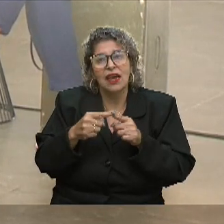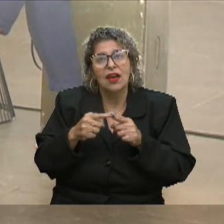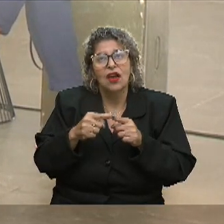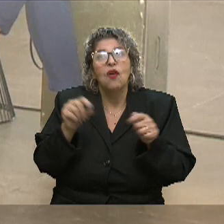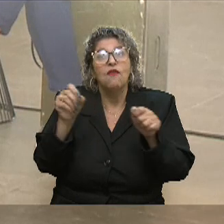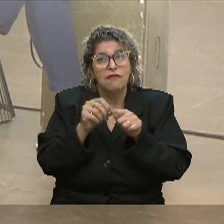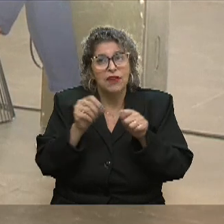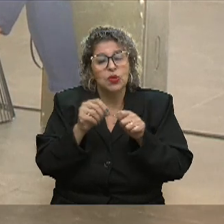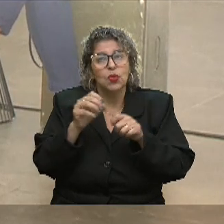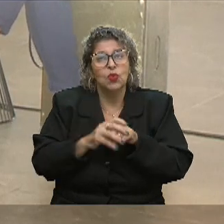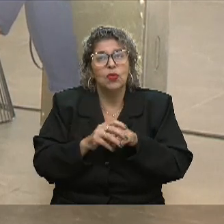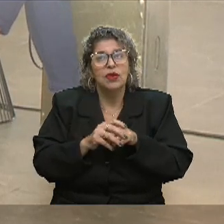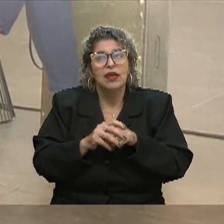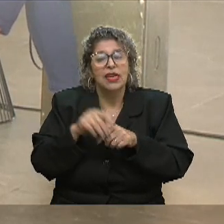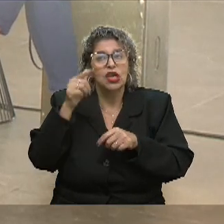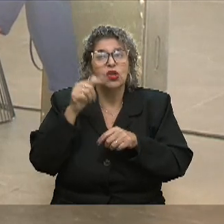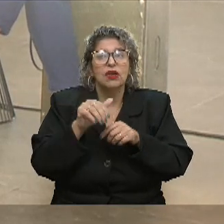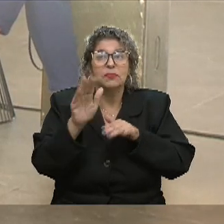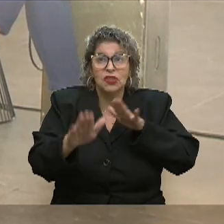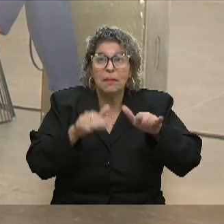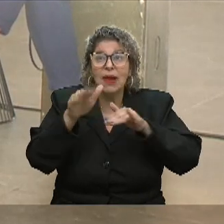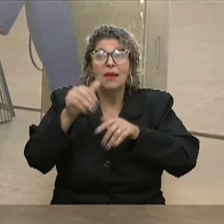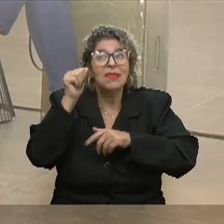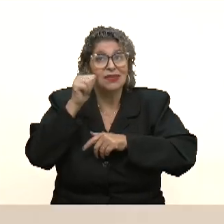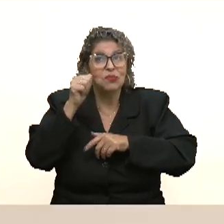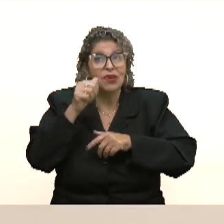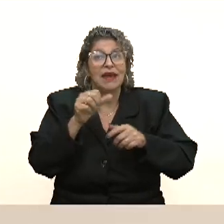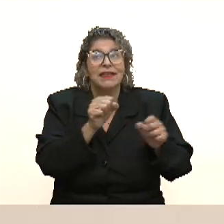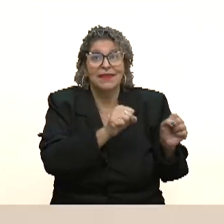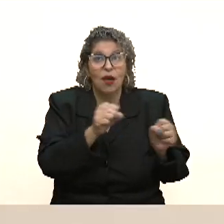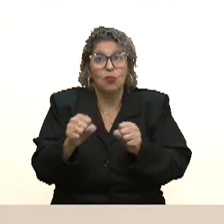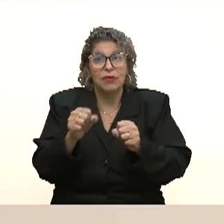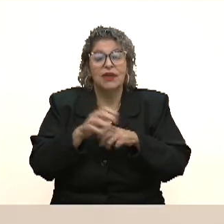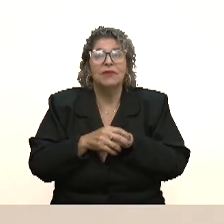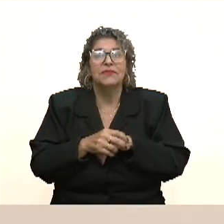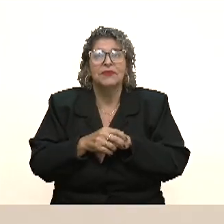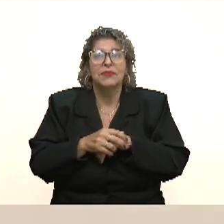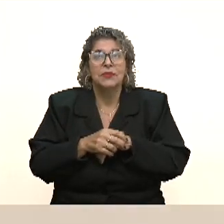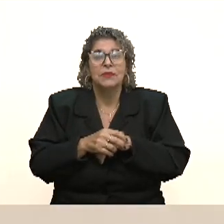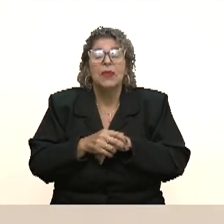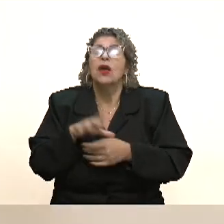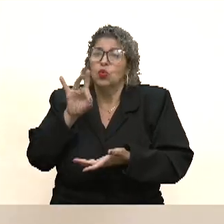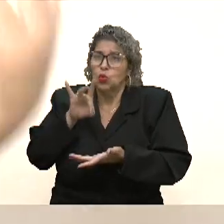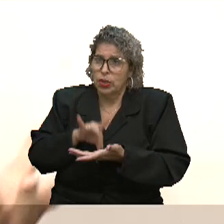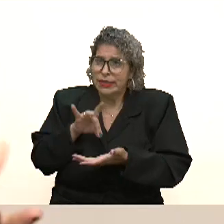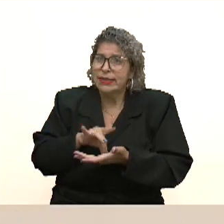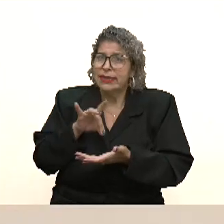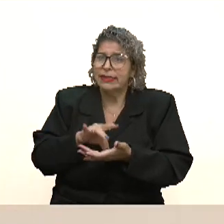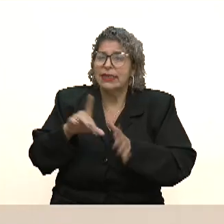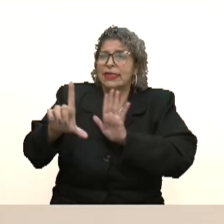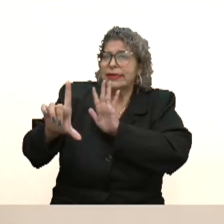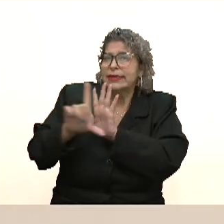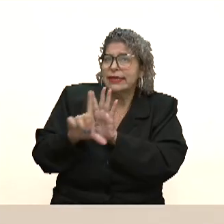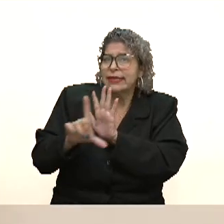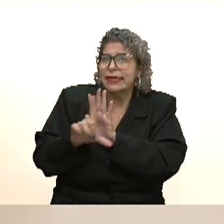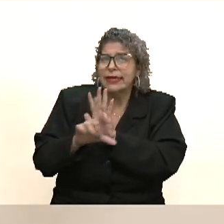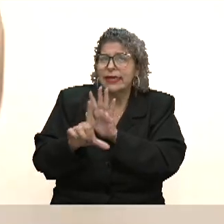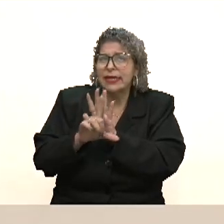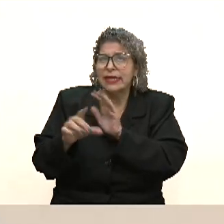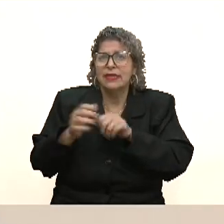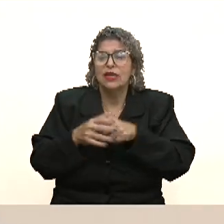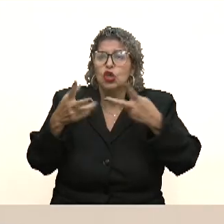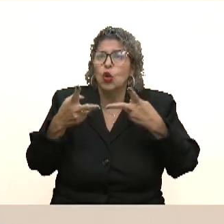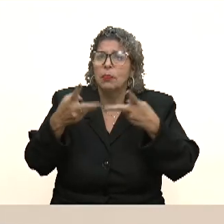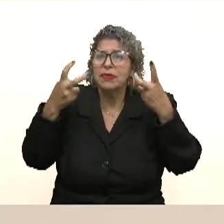que a gente consiga alçar mais mulheres ao poder? Com certeza, né? A gente está tendo leis, a gente está